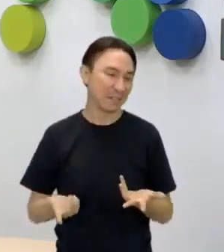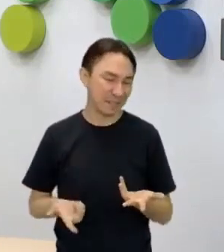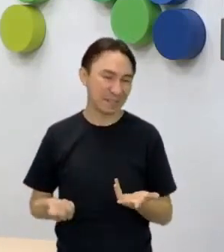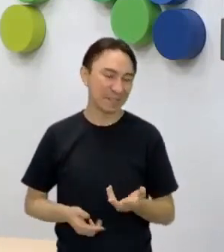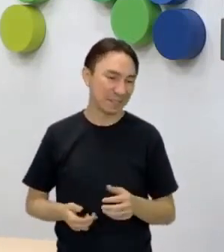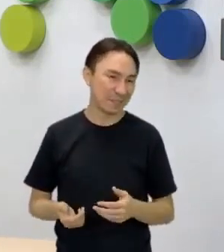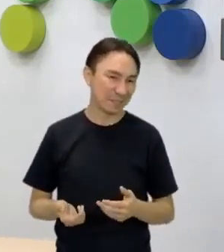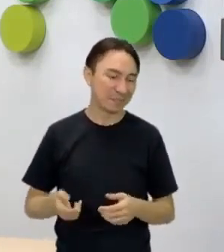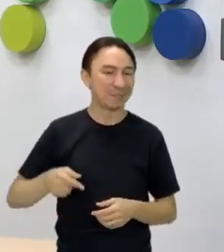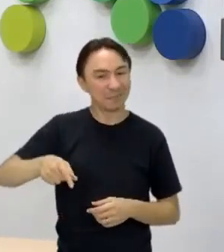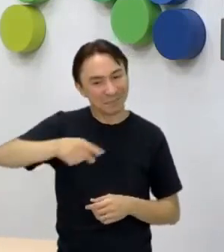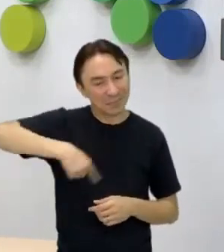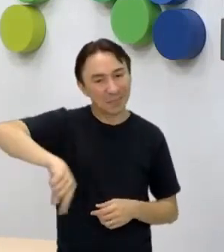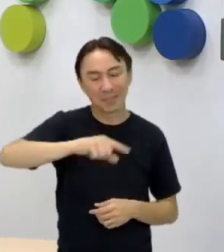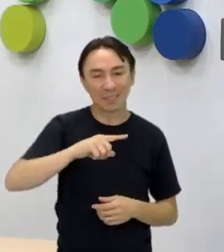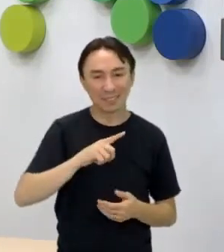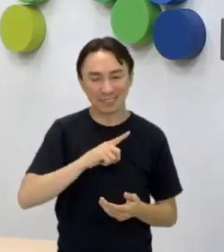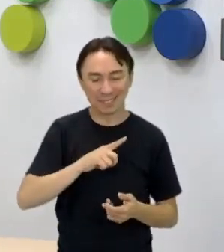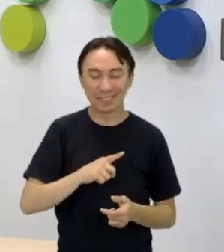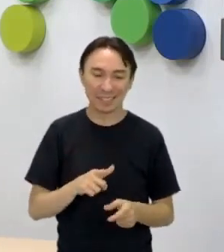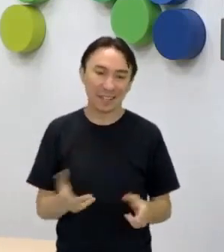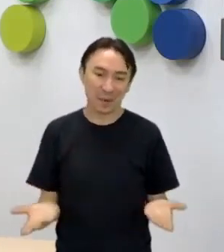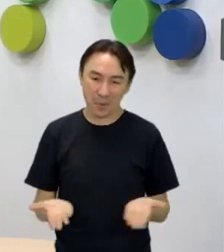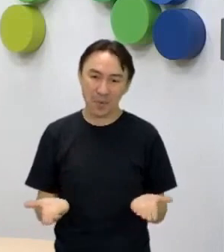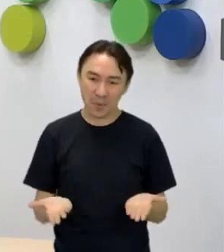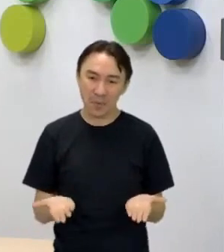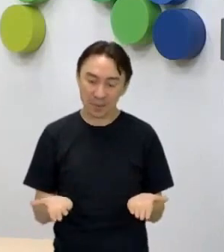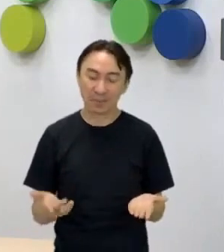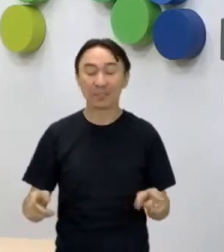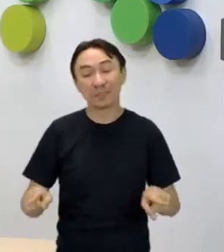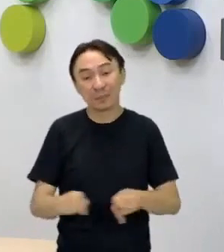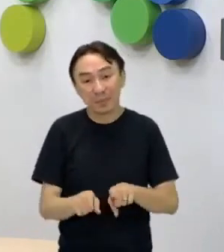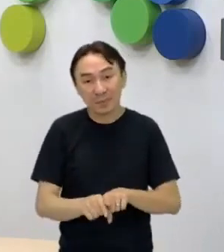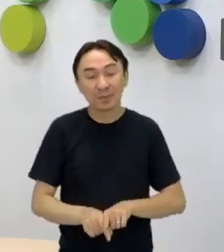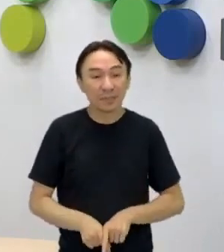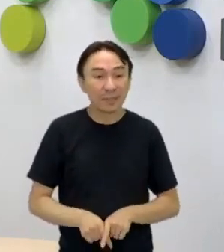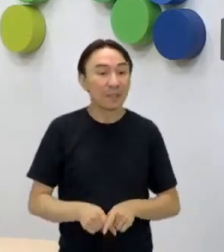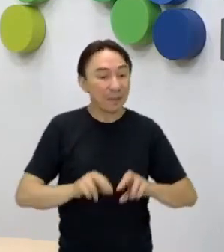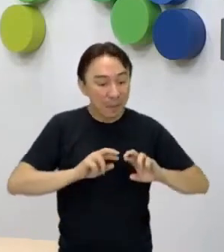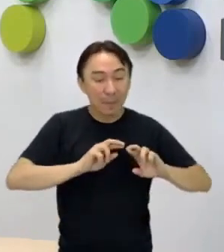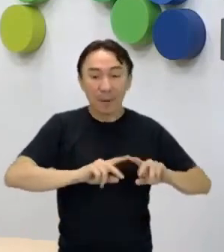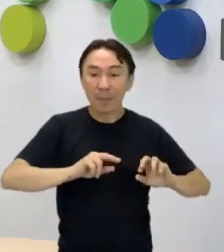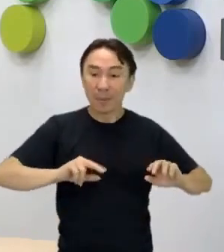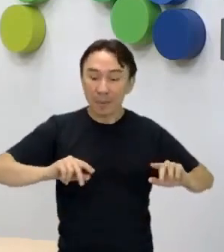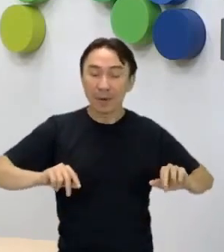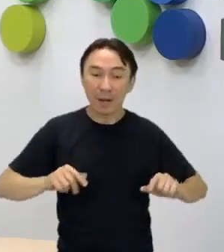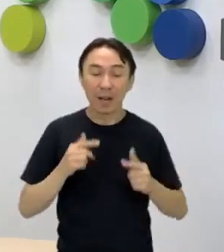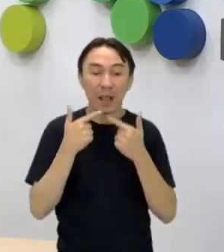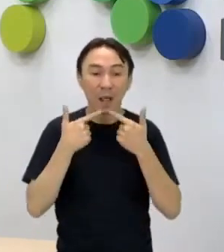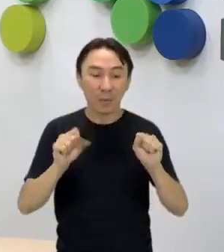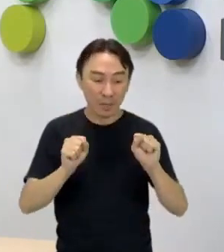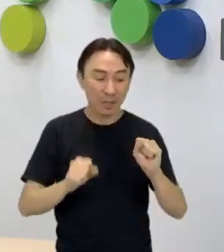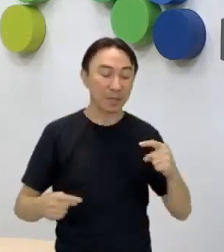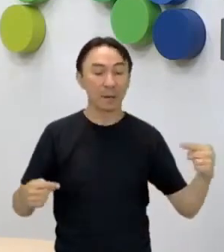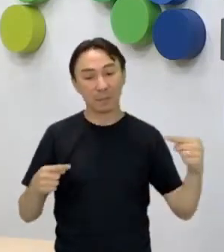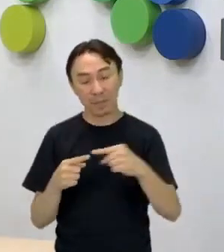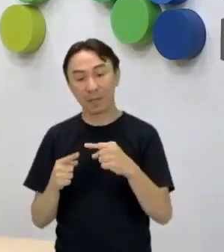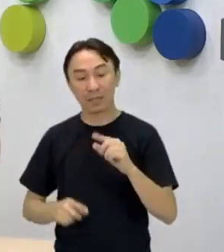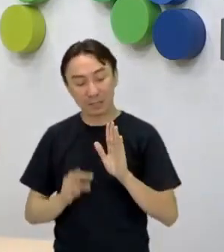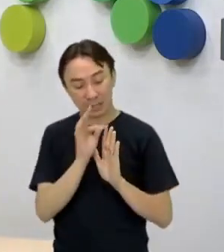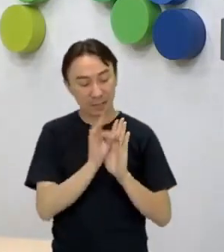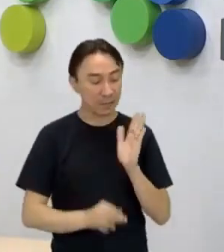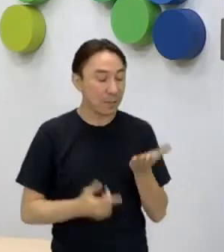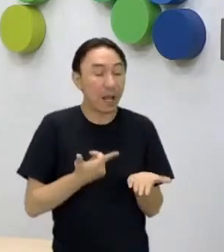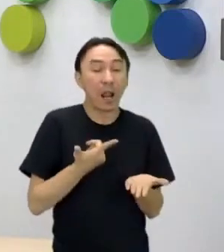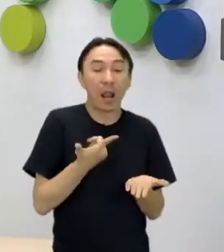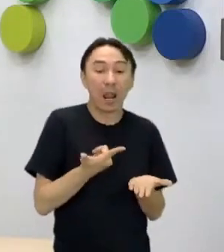contextos. Hoje a gente vai trabalhar essa questão da variedade ligada aos textos literários. Então só para vocês saberem, os textos